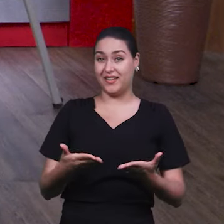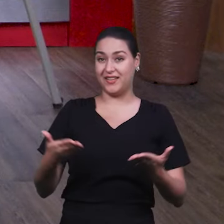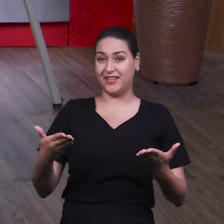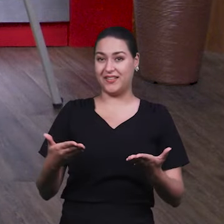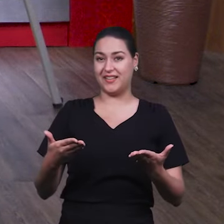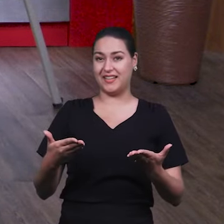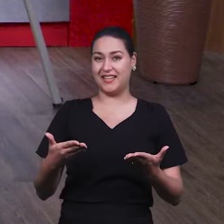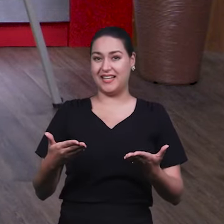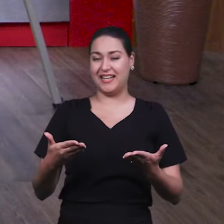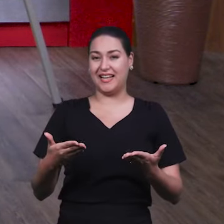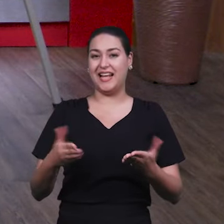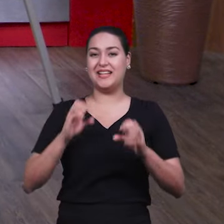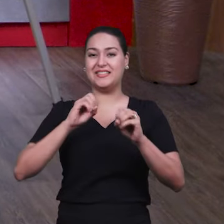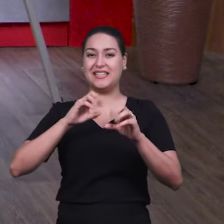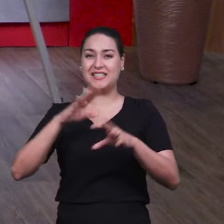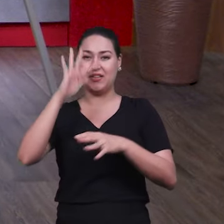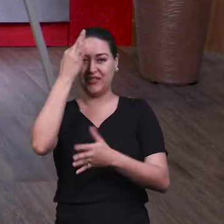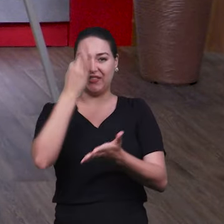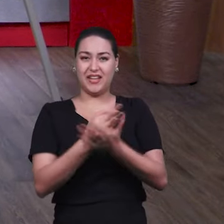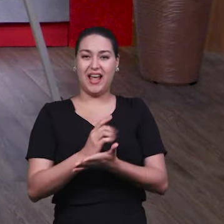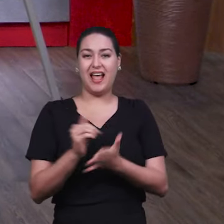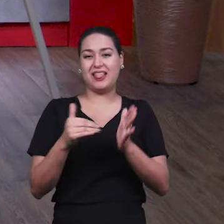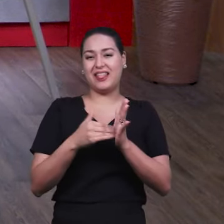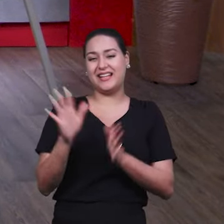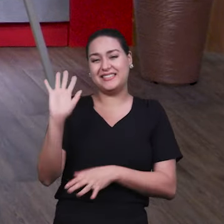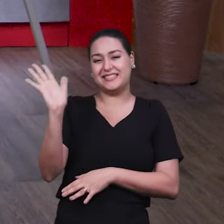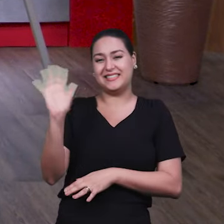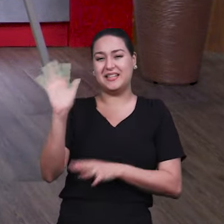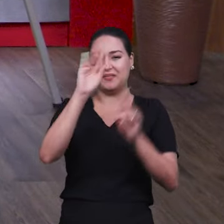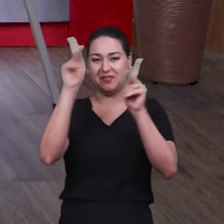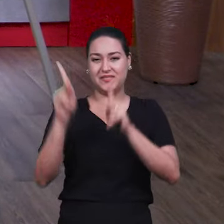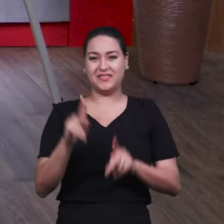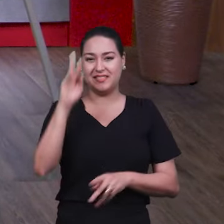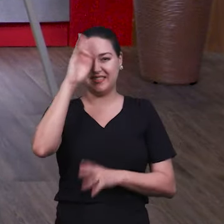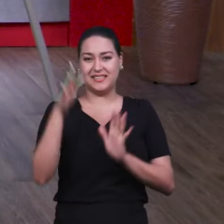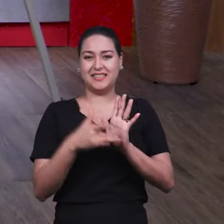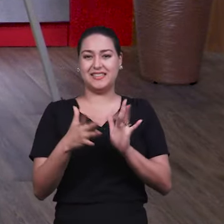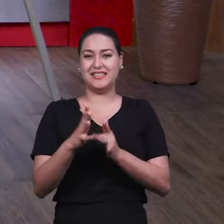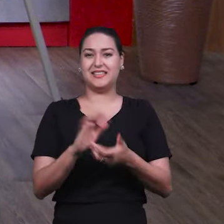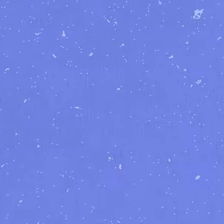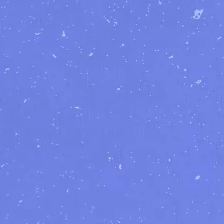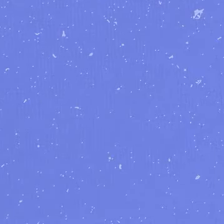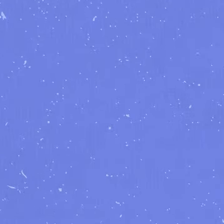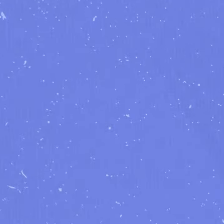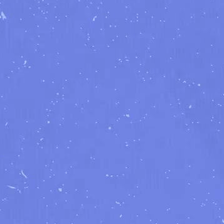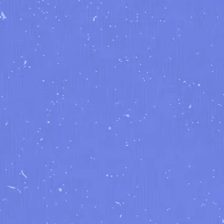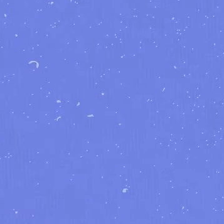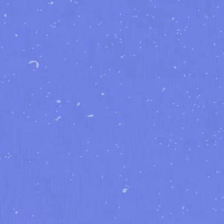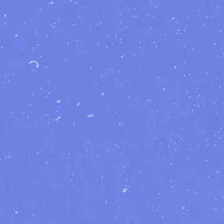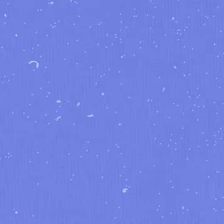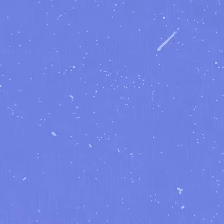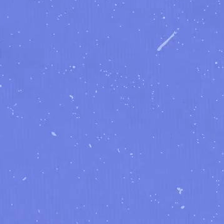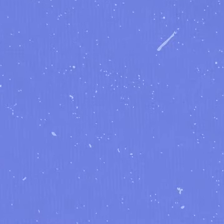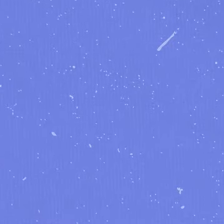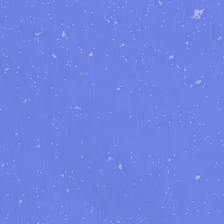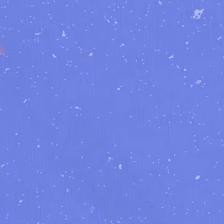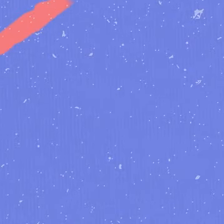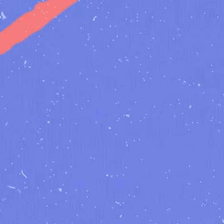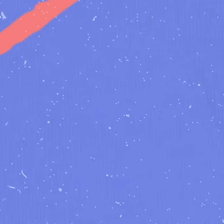programa de agora, Educação e Fé, até o próximo, a todos a par do Senhor. Fé, Fé,